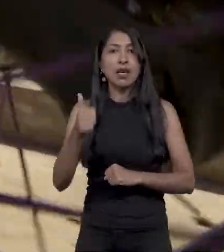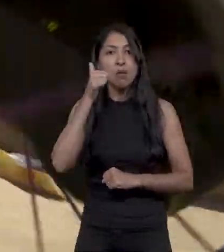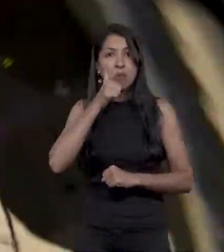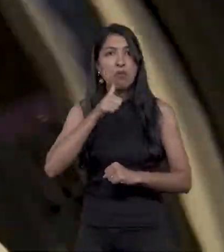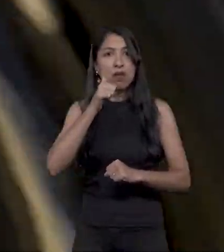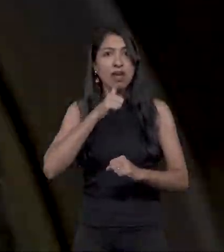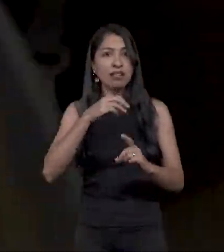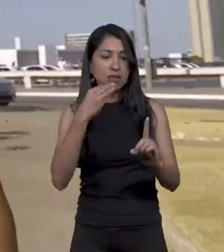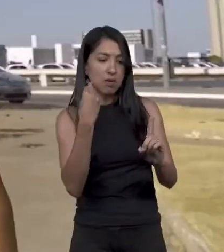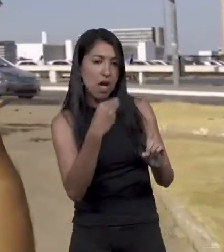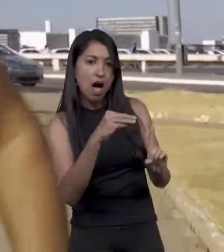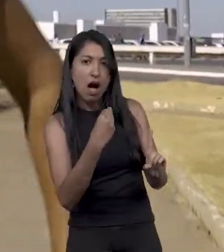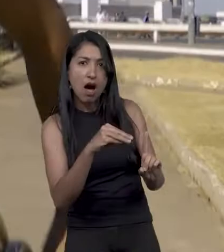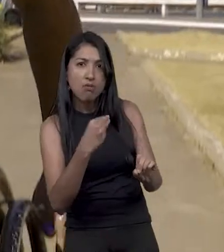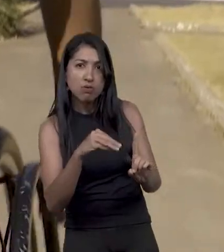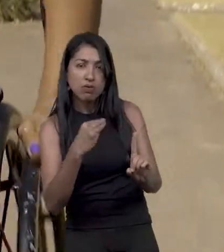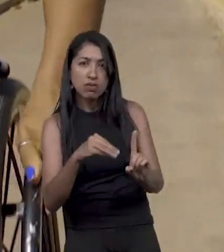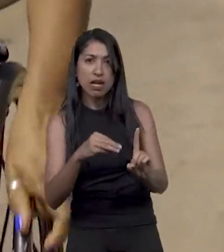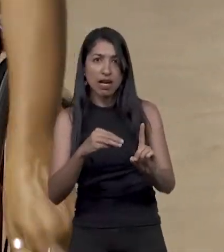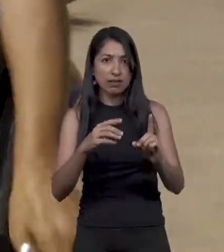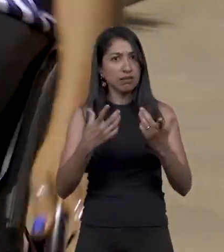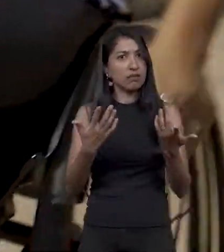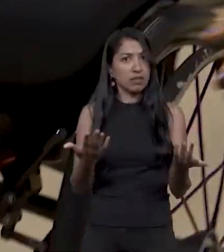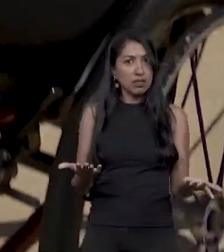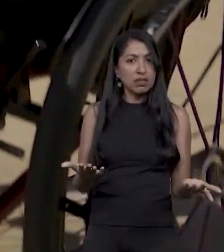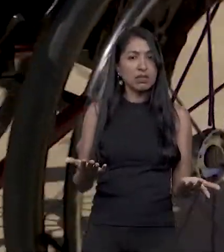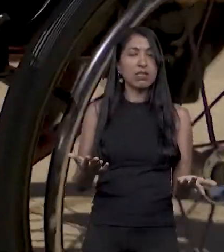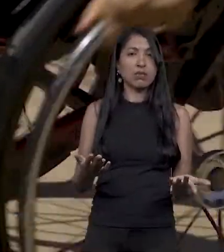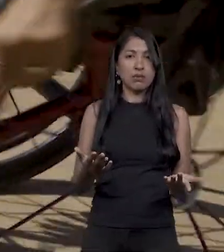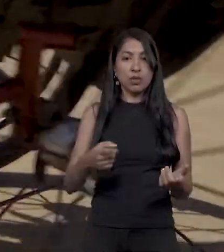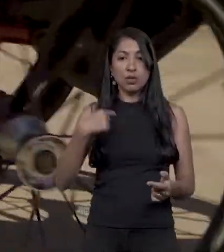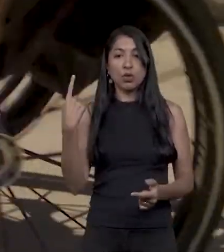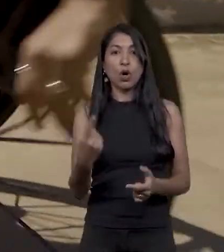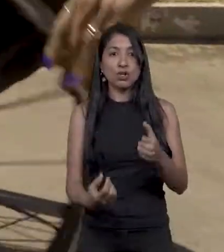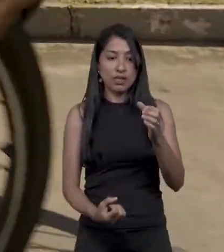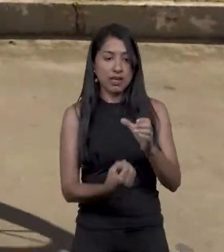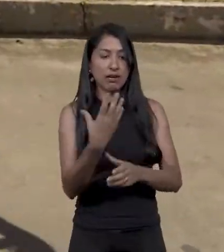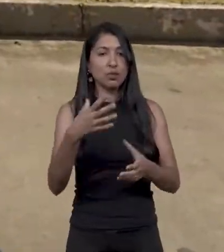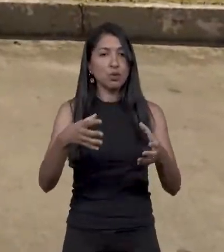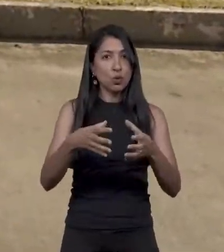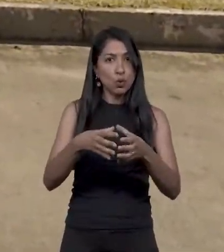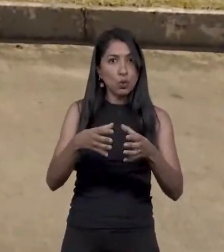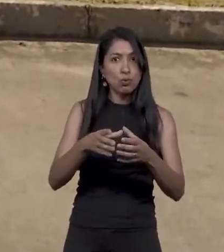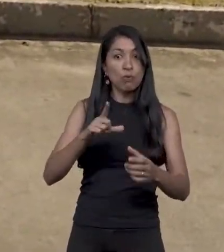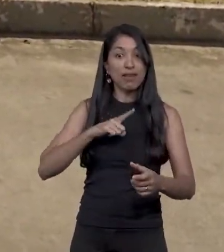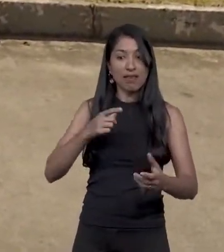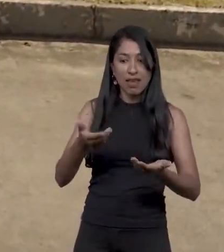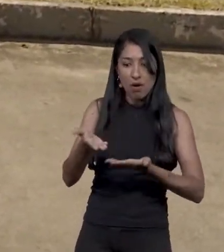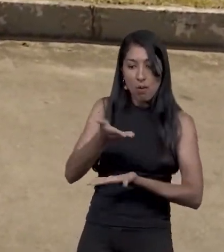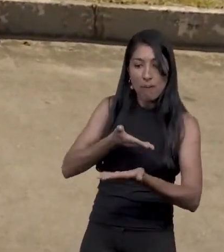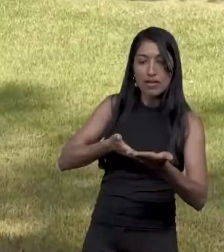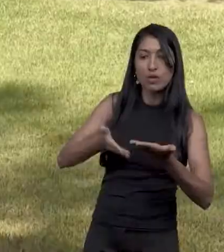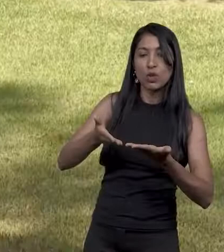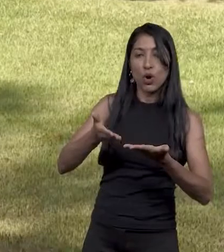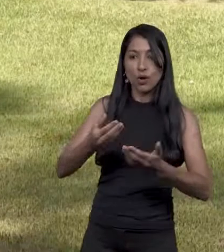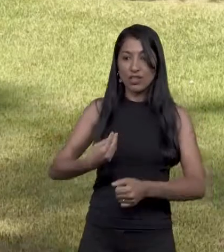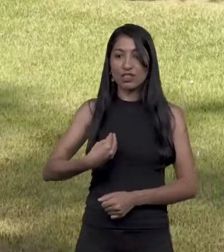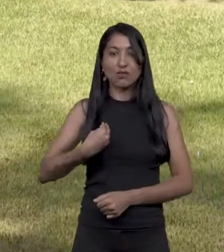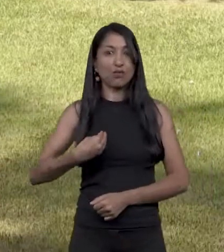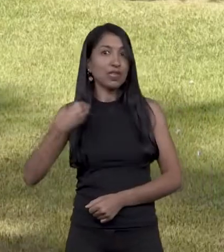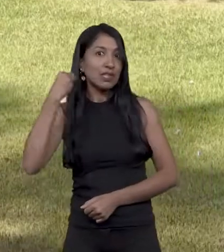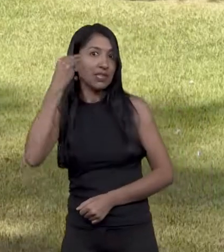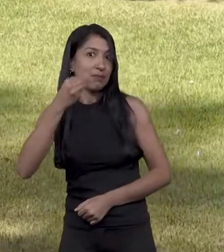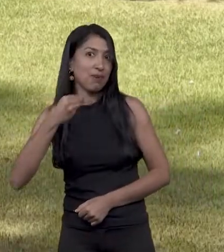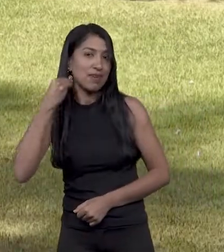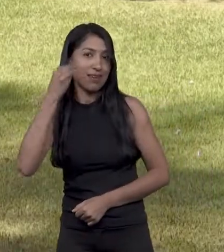abuso. Quando montamos o coletivo de mulheres com deficiência, foi uma troca de ideia entre mulheres com deficiência como a gente vivia. Quando a gente